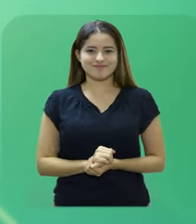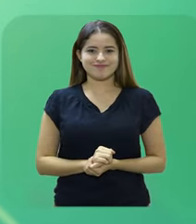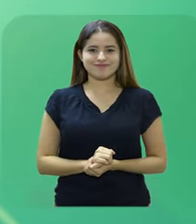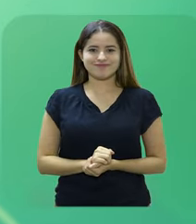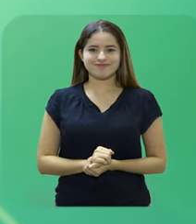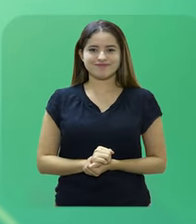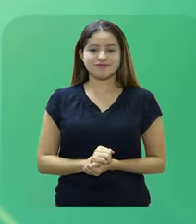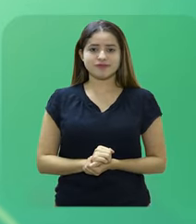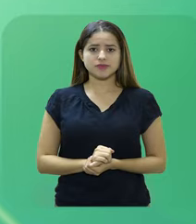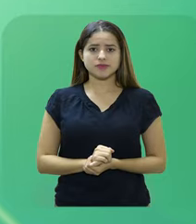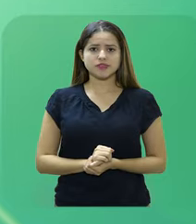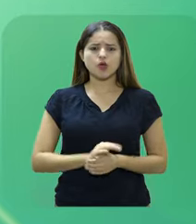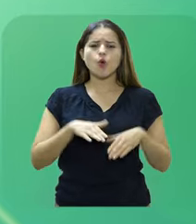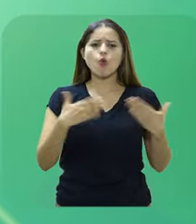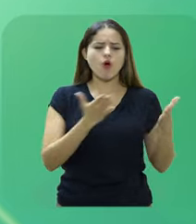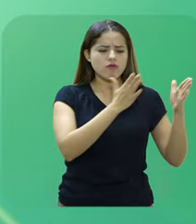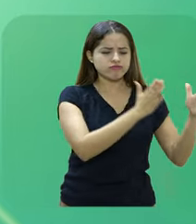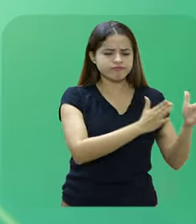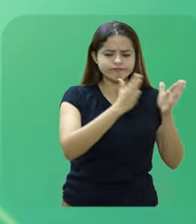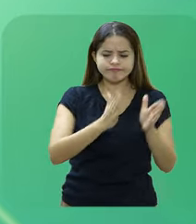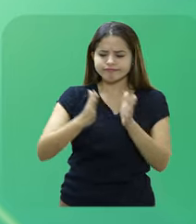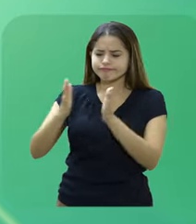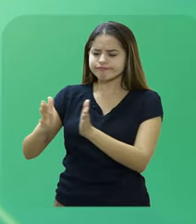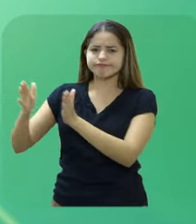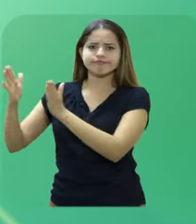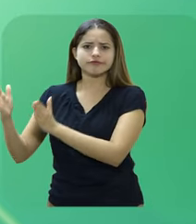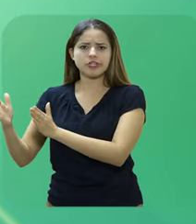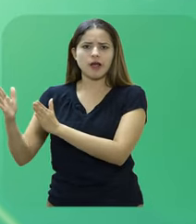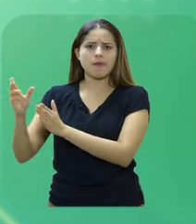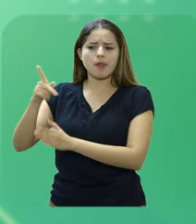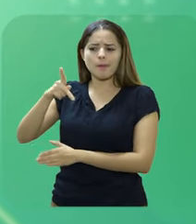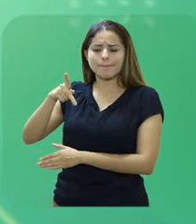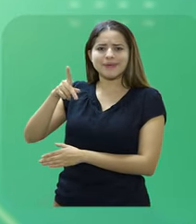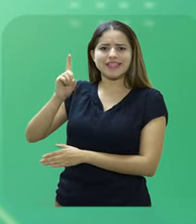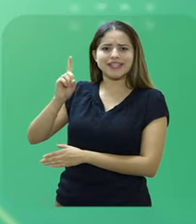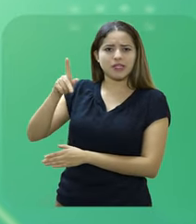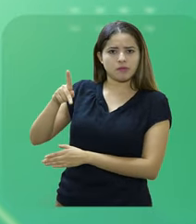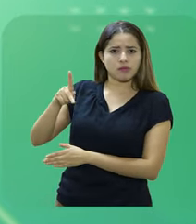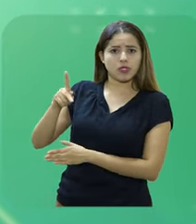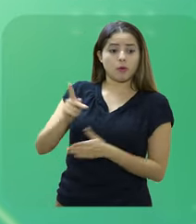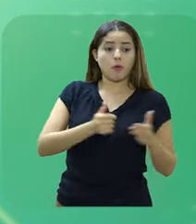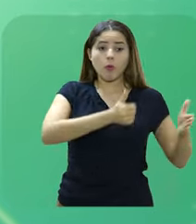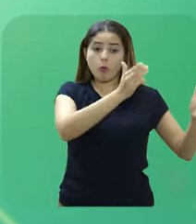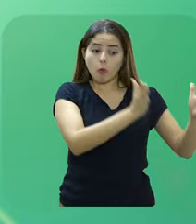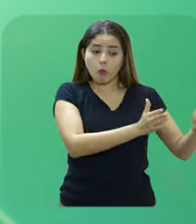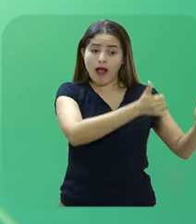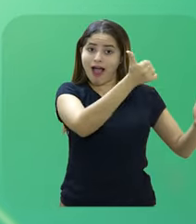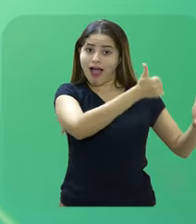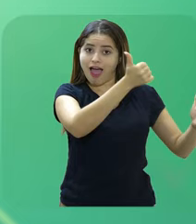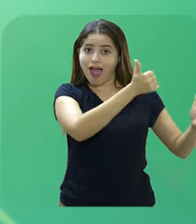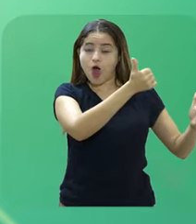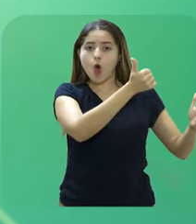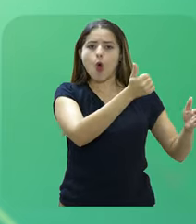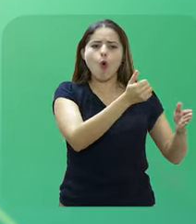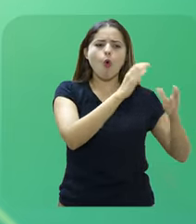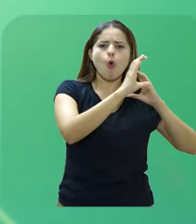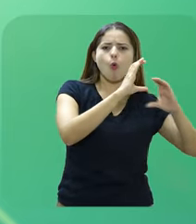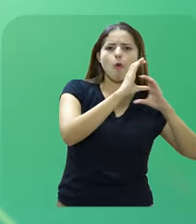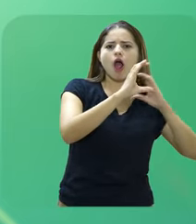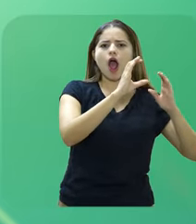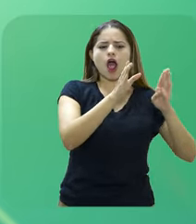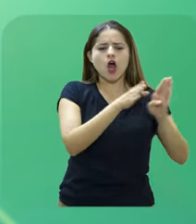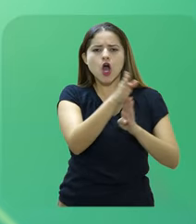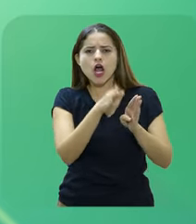Comunicação e orientação do processo, que estamos realizando neste vídeo e que também conta com o Guia de